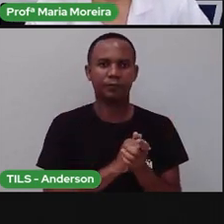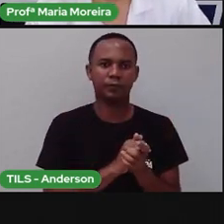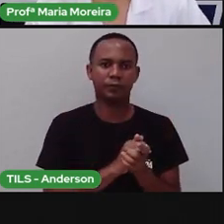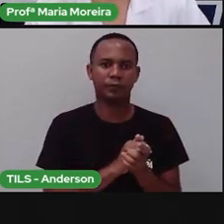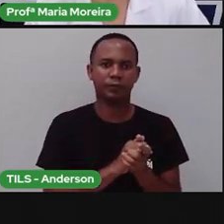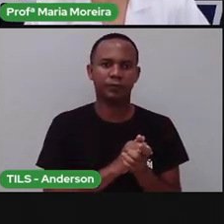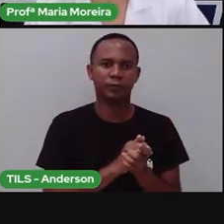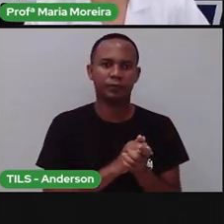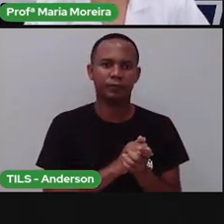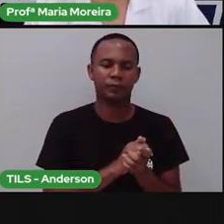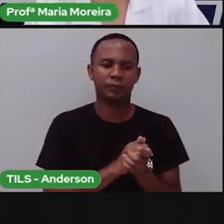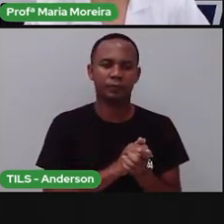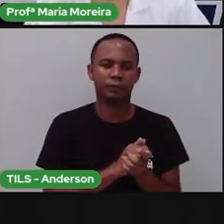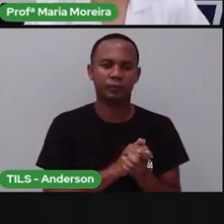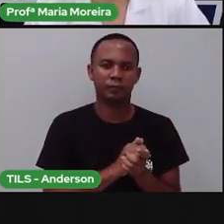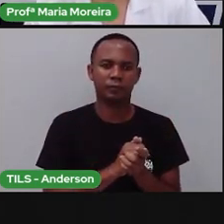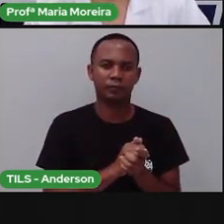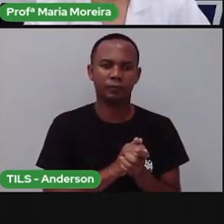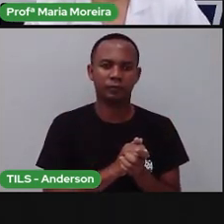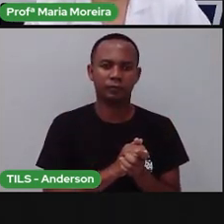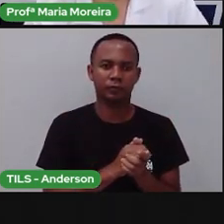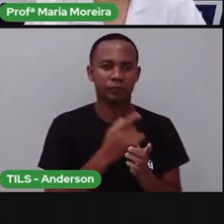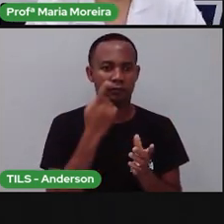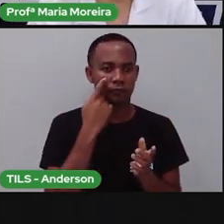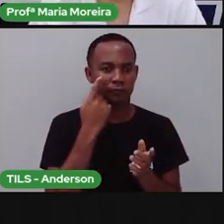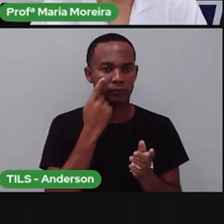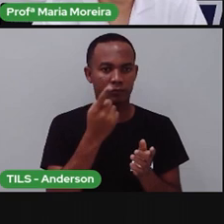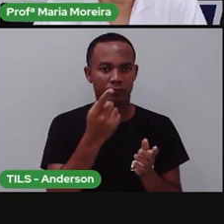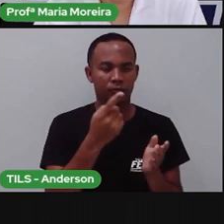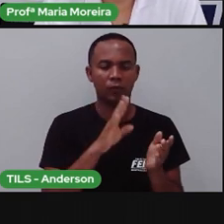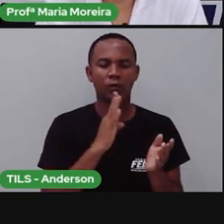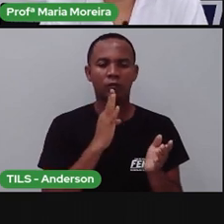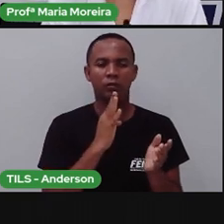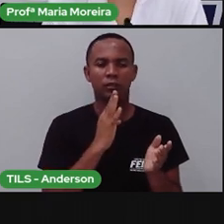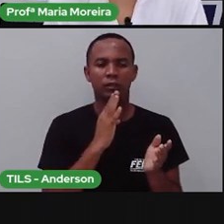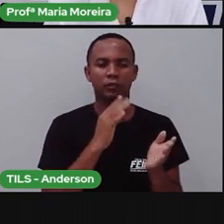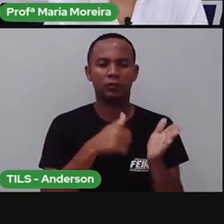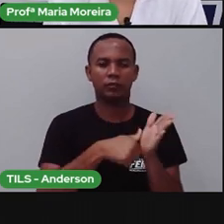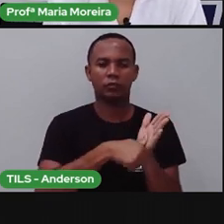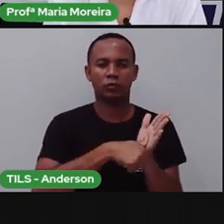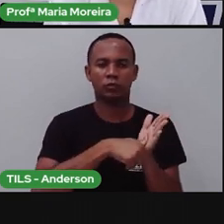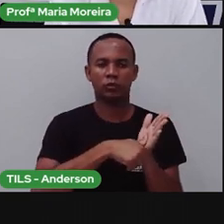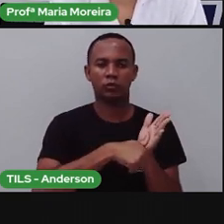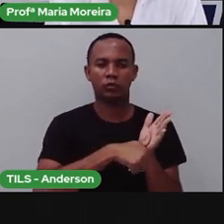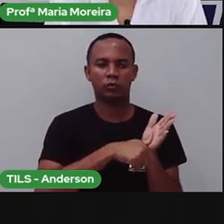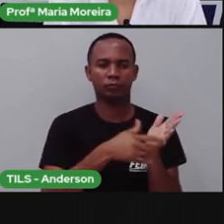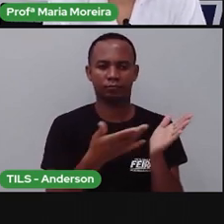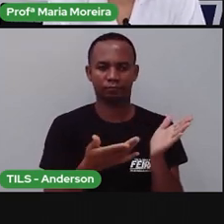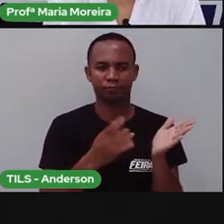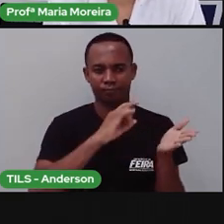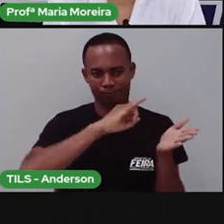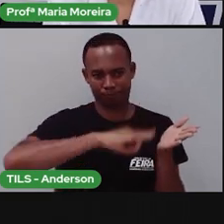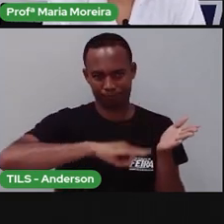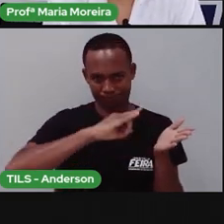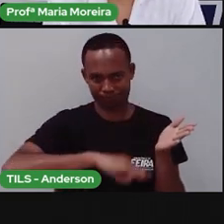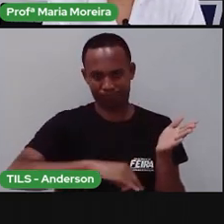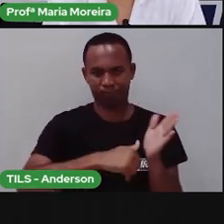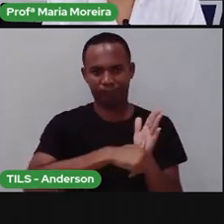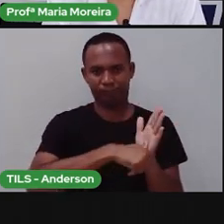não fala sobre personalidade. Bom, esse aqui aí vocês já conhecem, né, que é o documento de identidade, o RG.